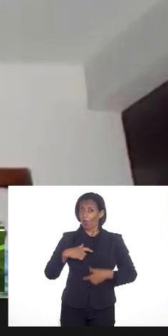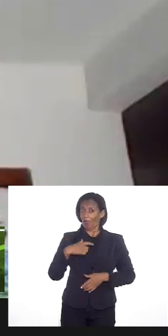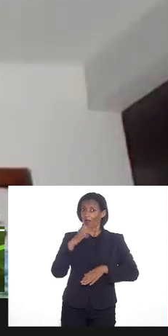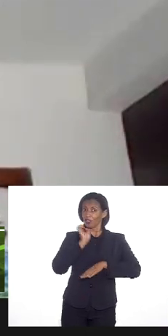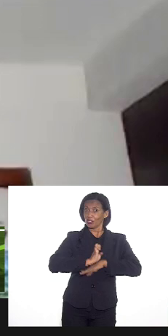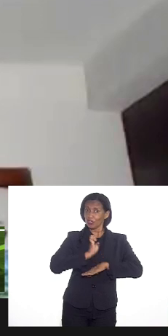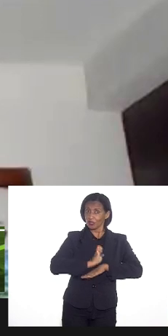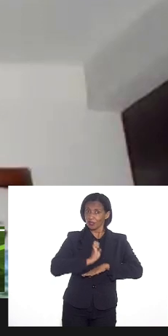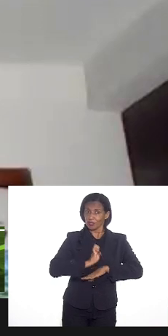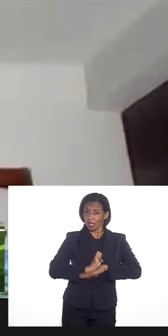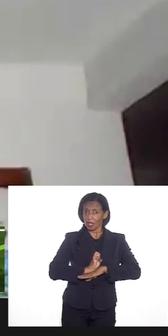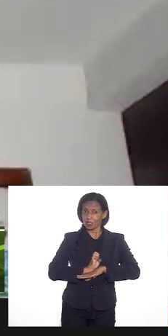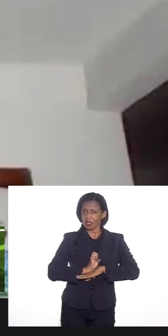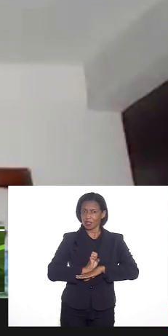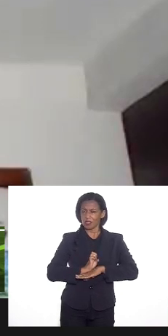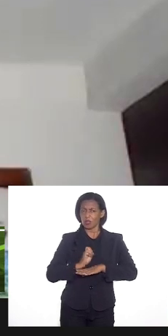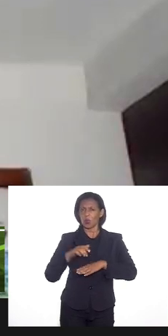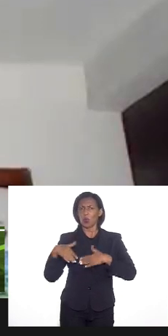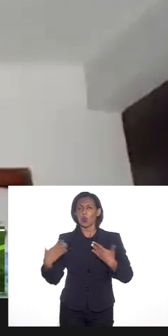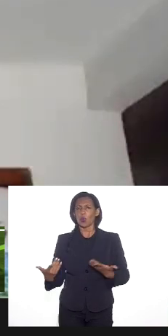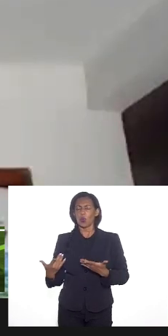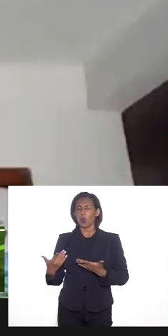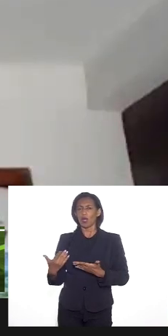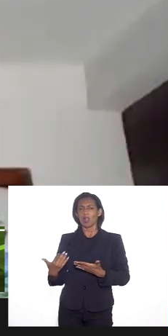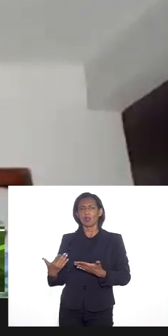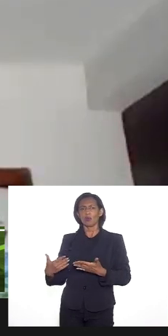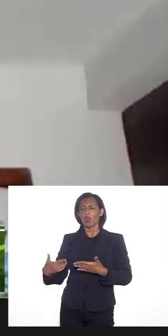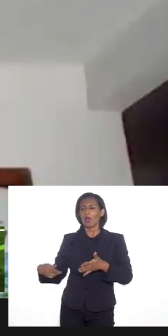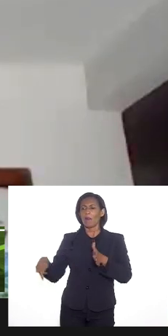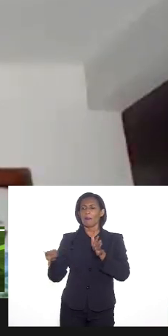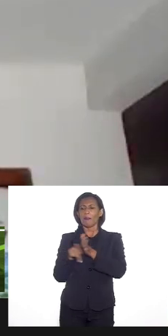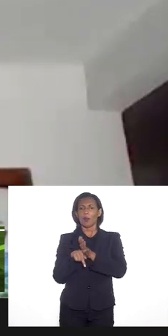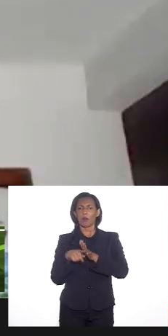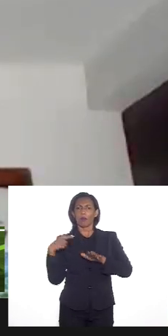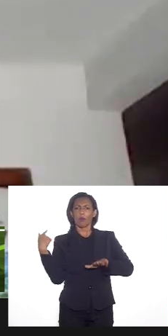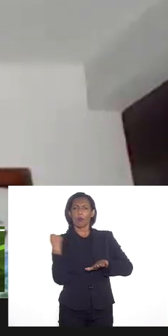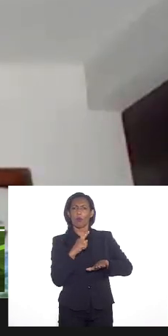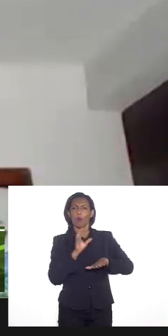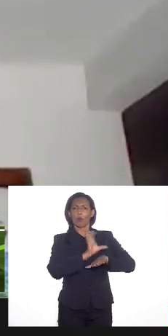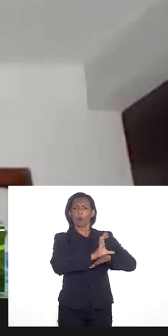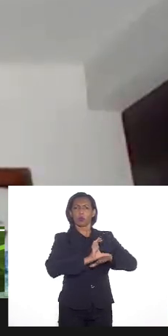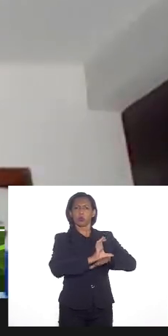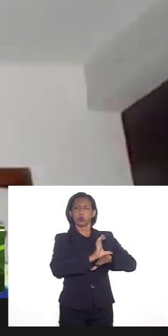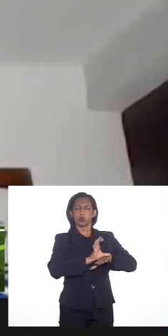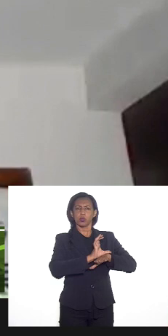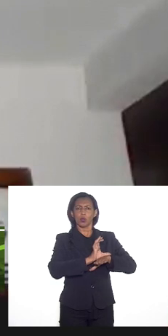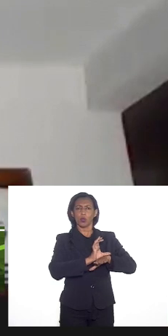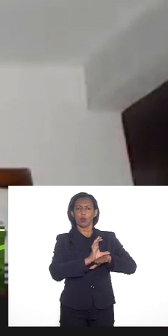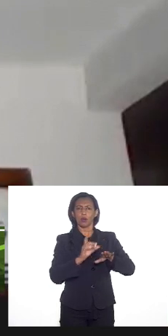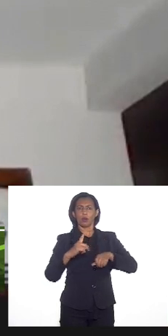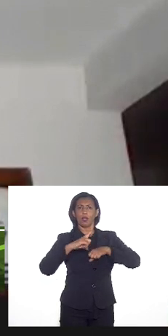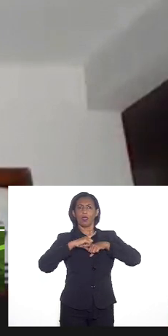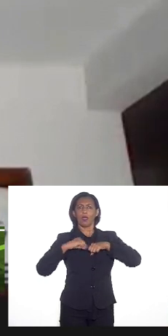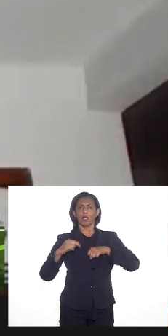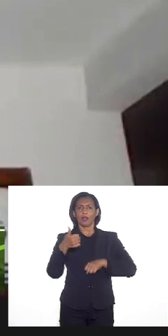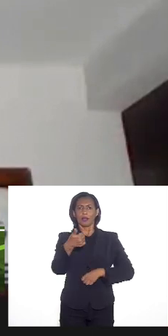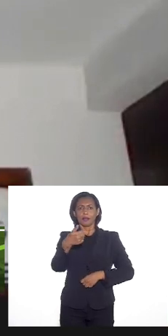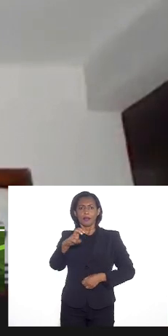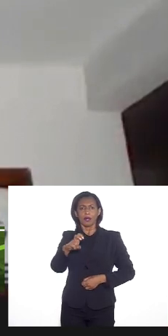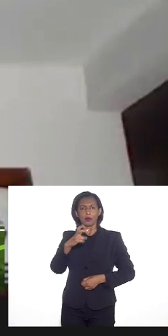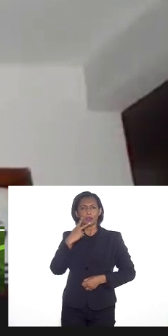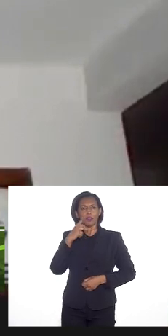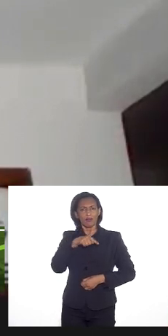ele negligencia a própria Constituição Federal no seu artigo 5º que fala sobre a